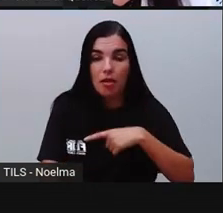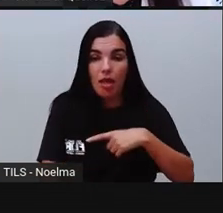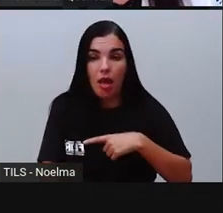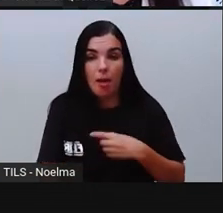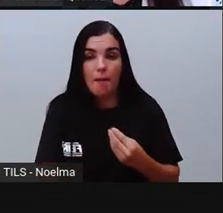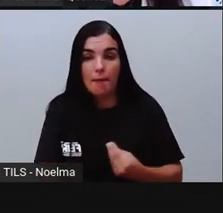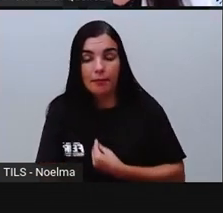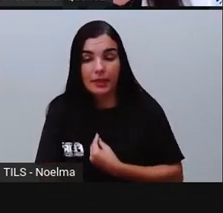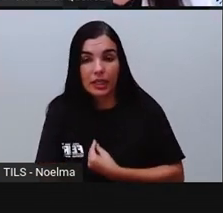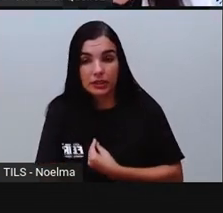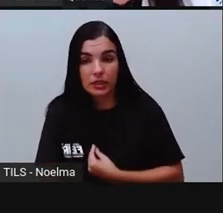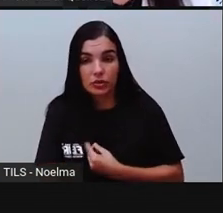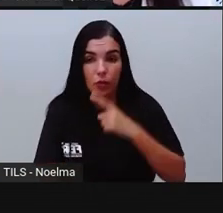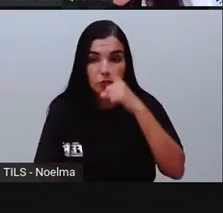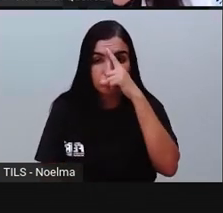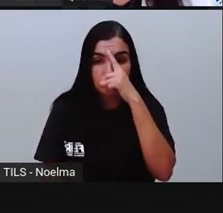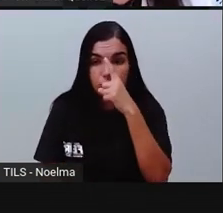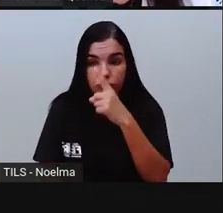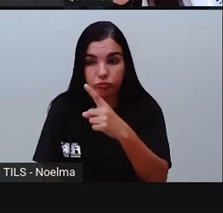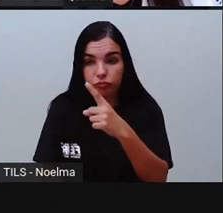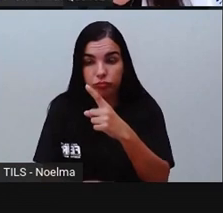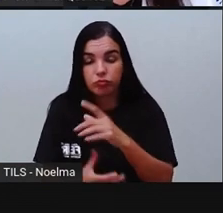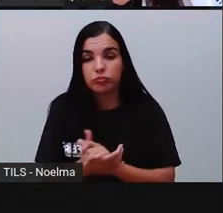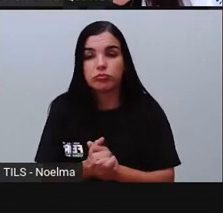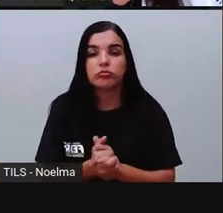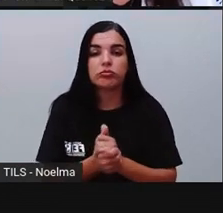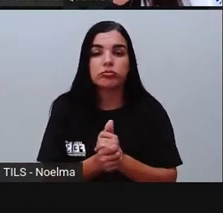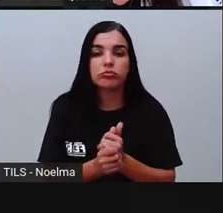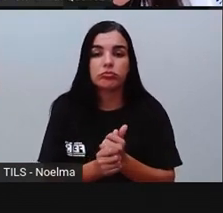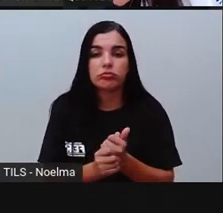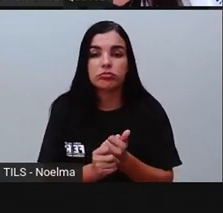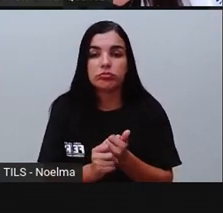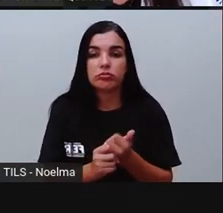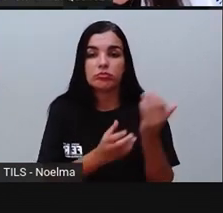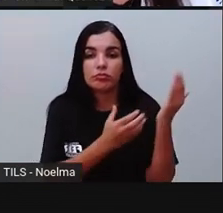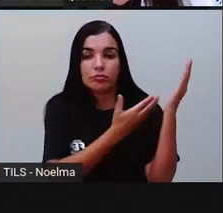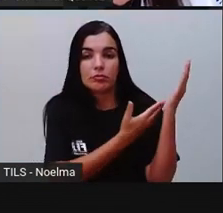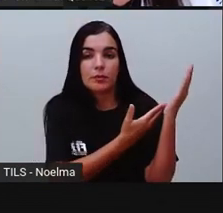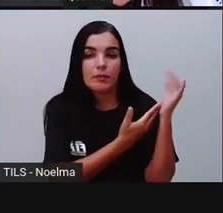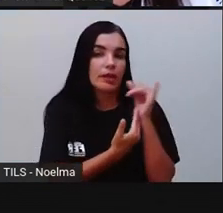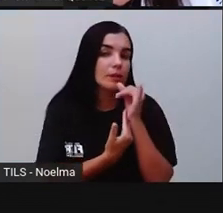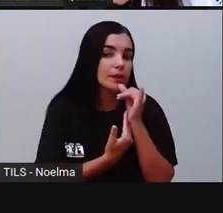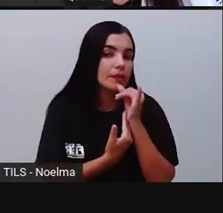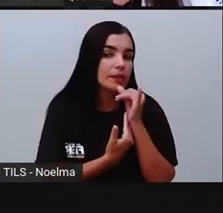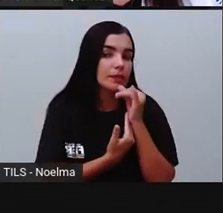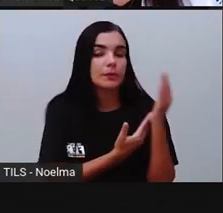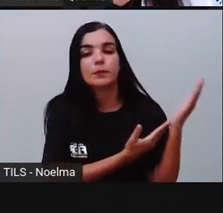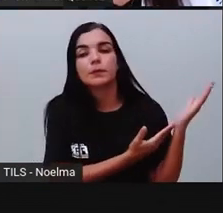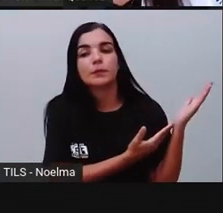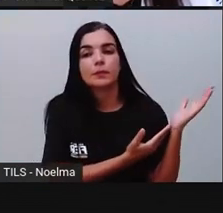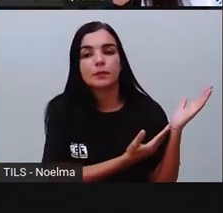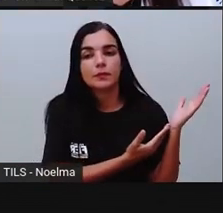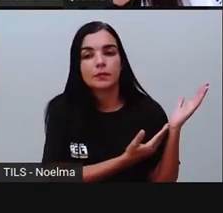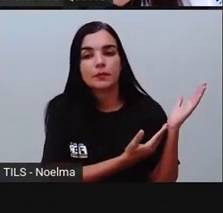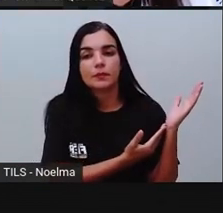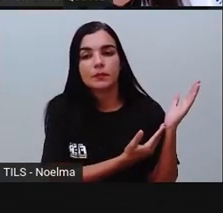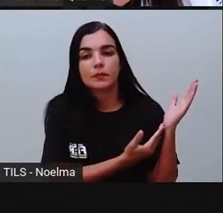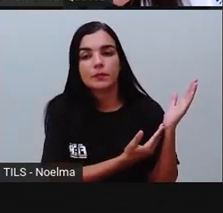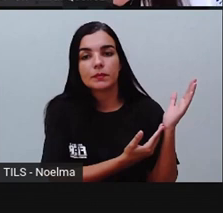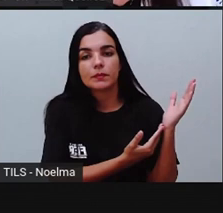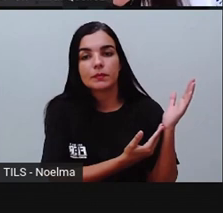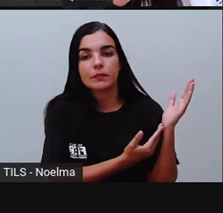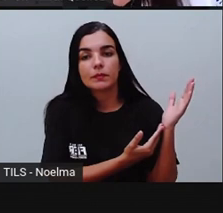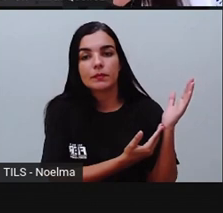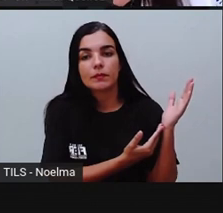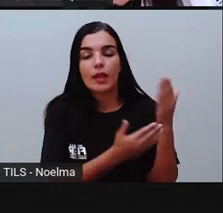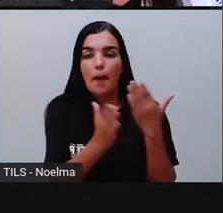exemplo, creem, deem, descrem, desdem, leem, prevêem,